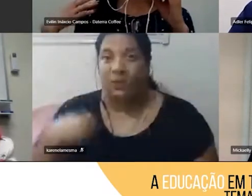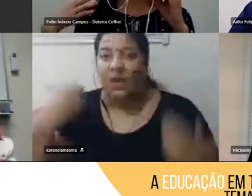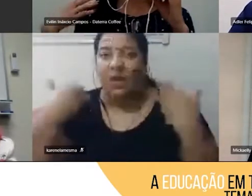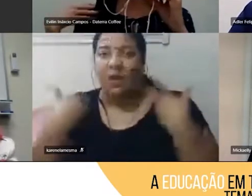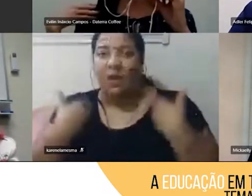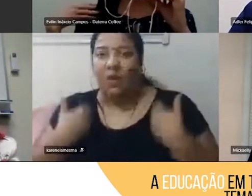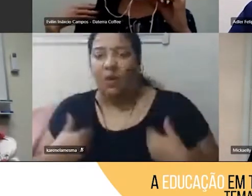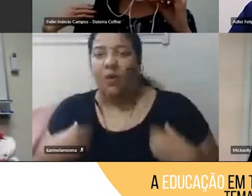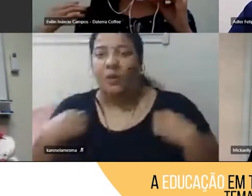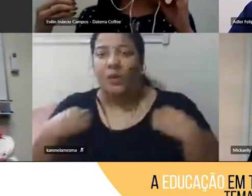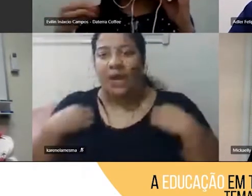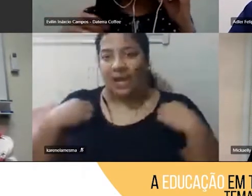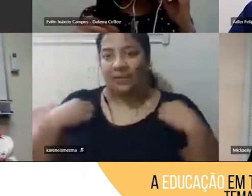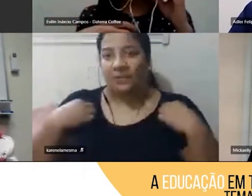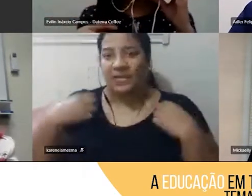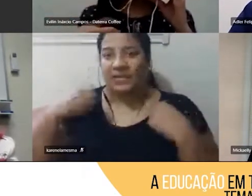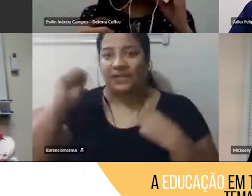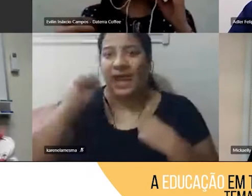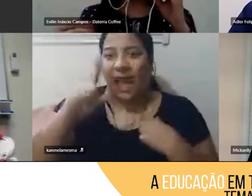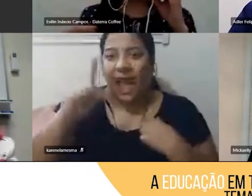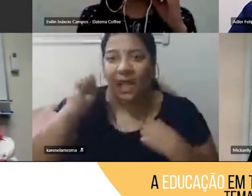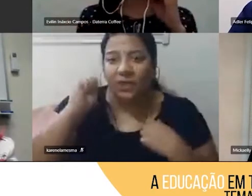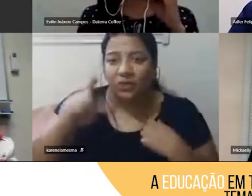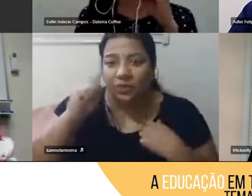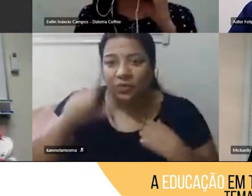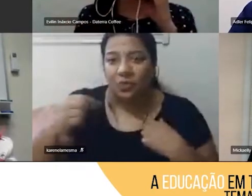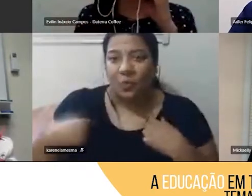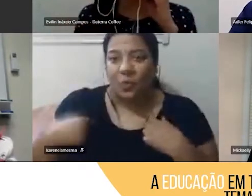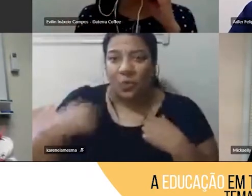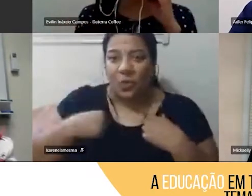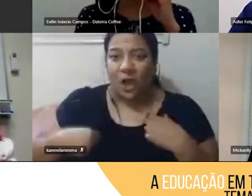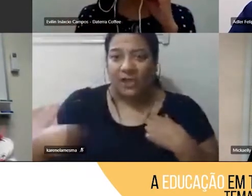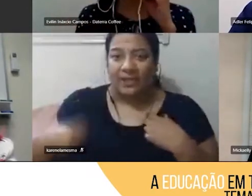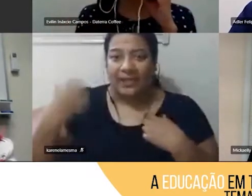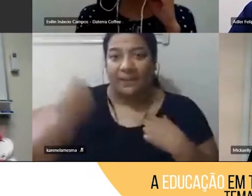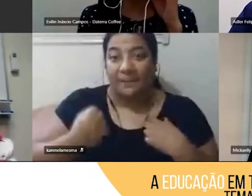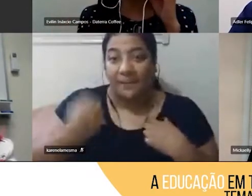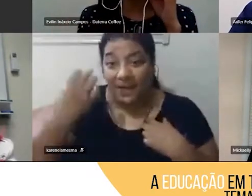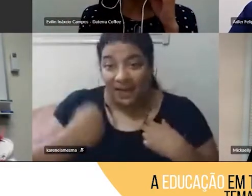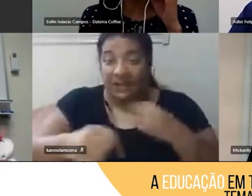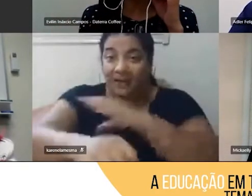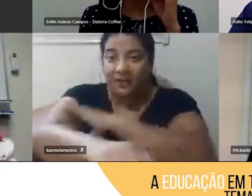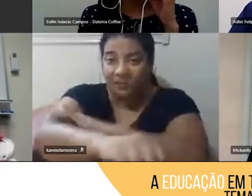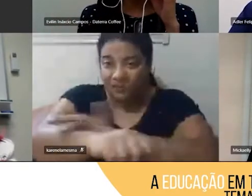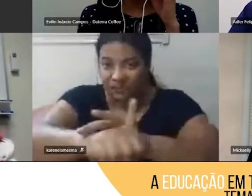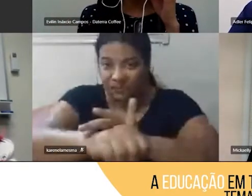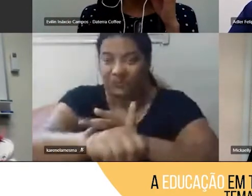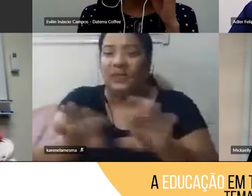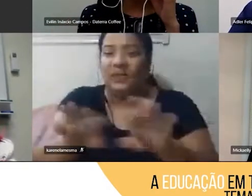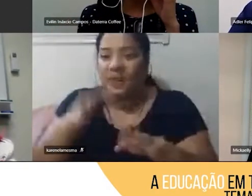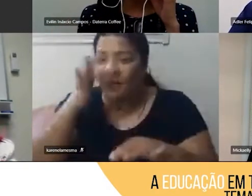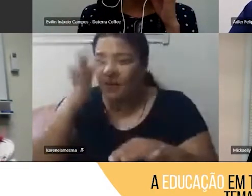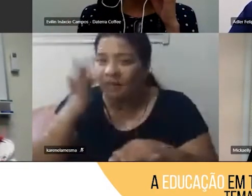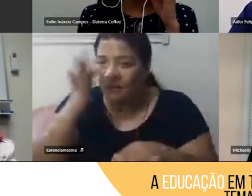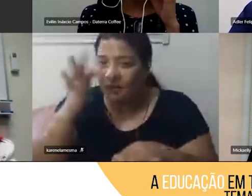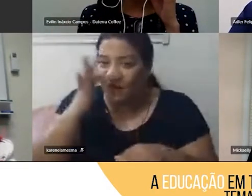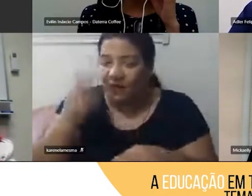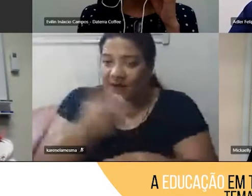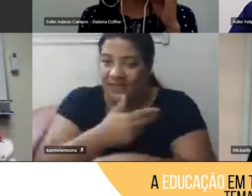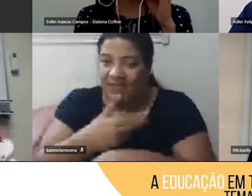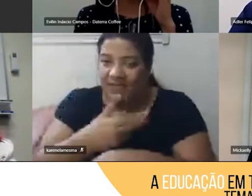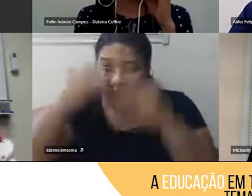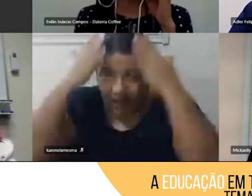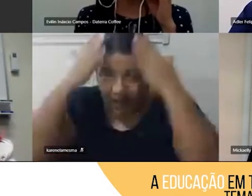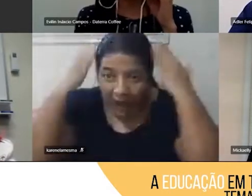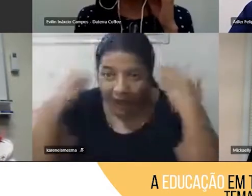camisa azul, com bolinhas brancas, de manga longa, que tem um pouco de flores também. Meu cabelo é castanho,